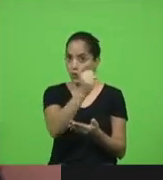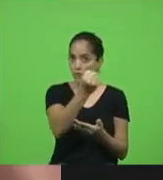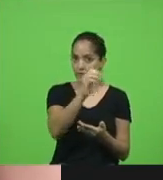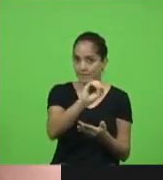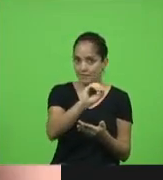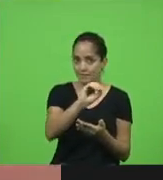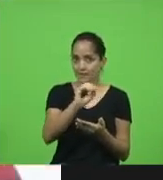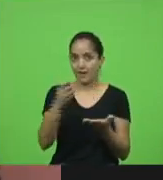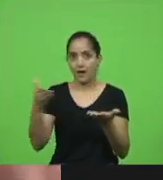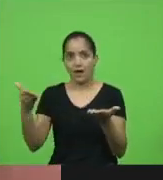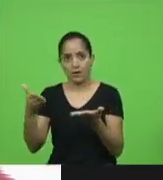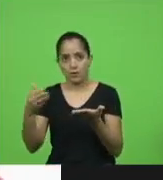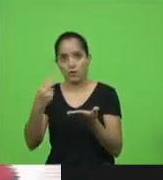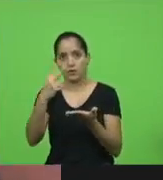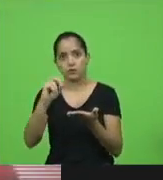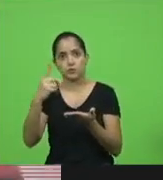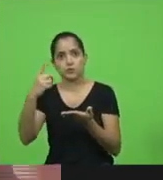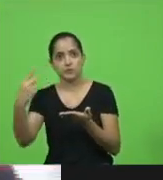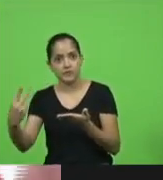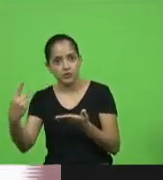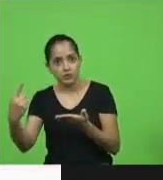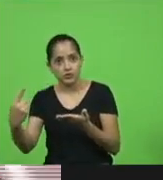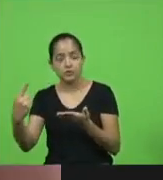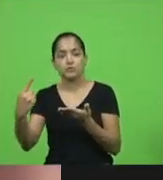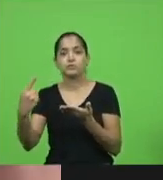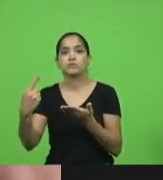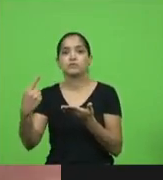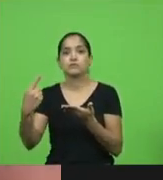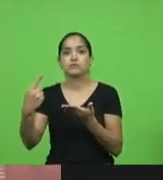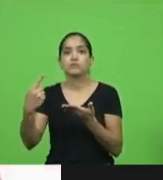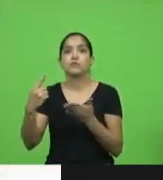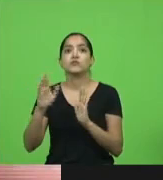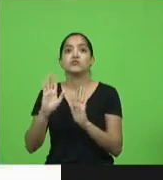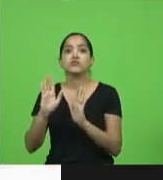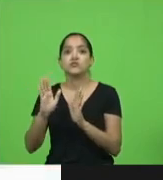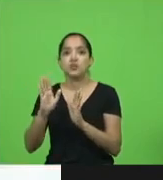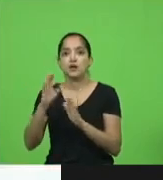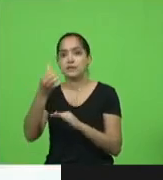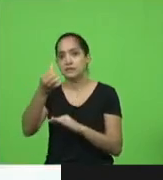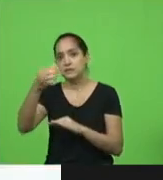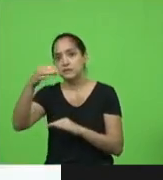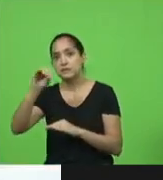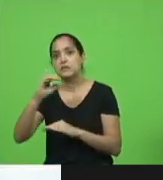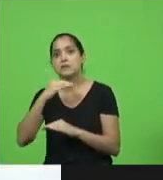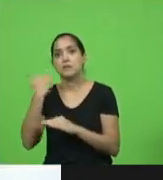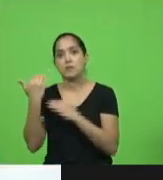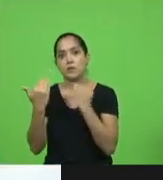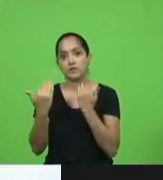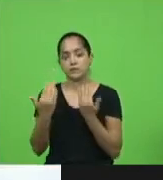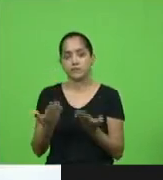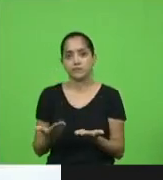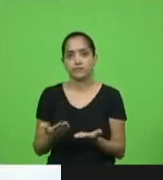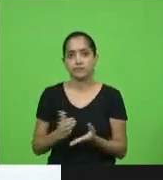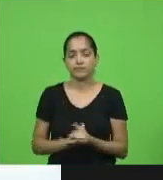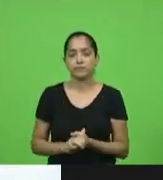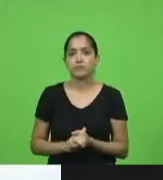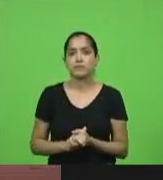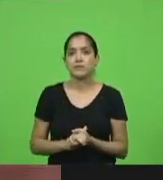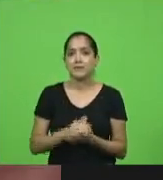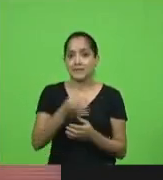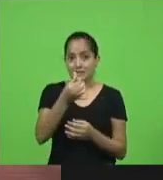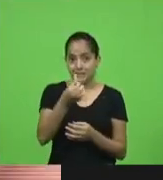Somente janeiro e fevereiro de 2021, já foram 60 óbitos. 6